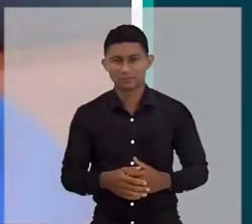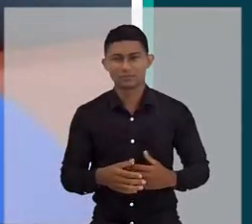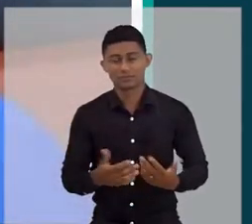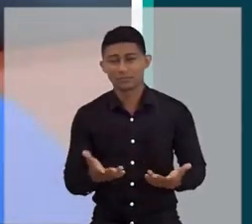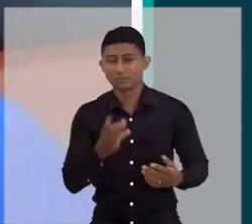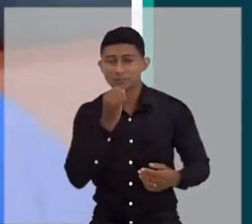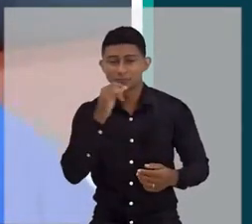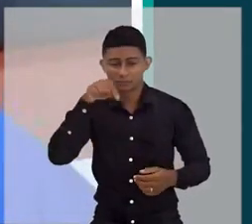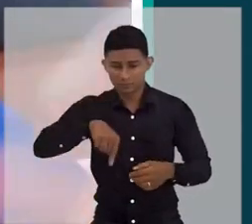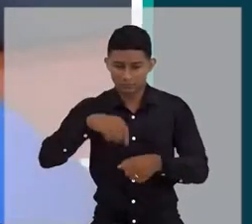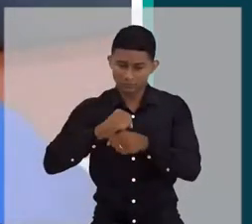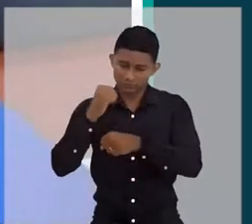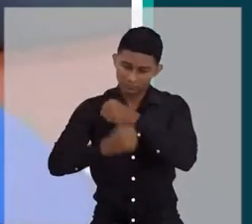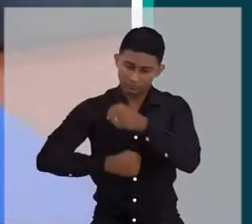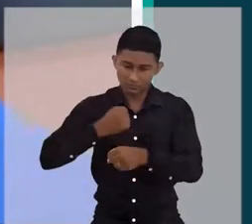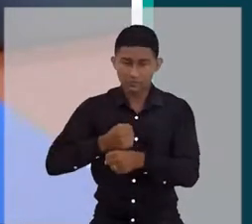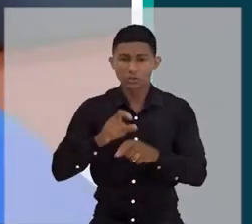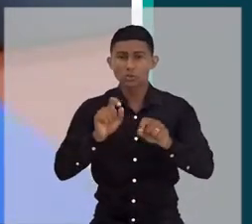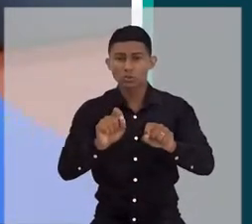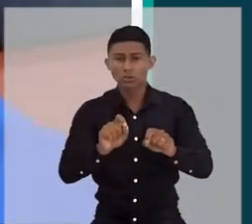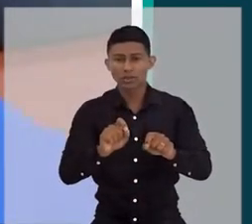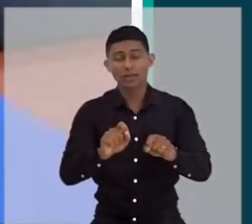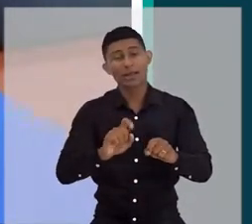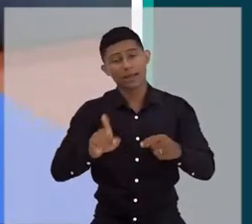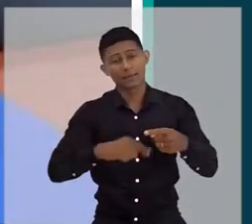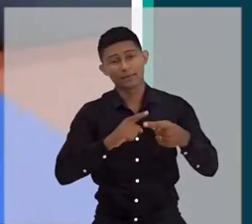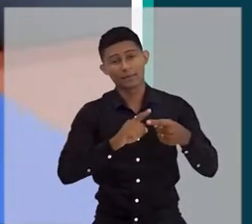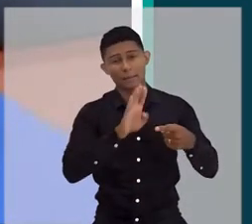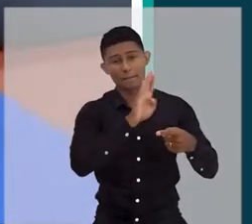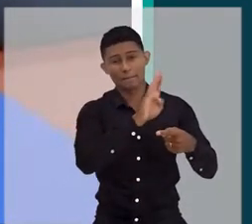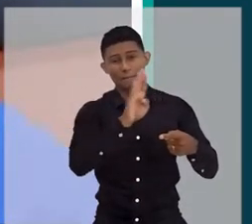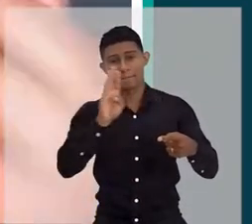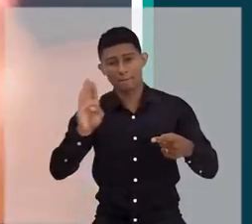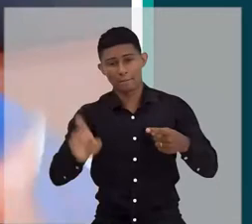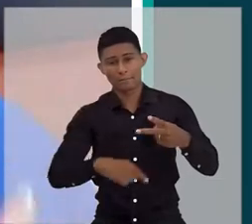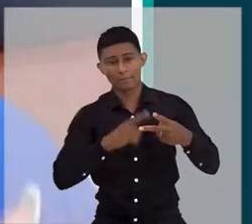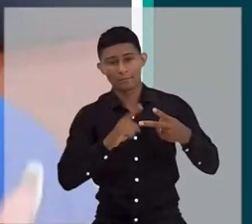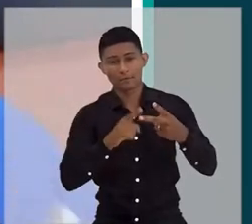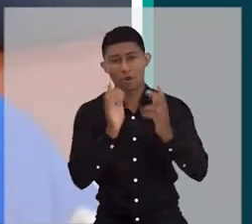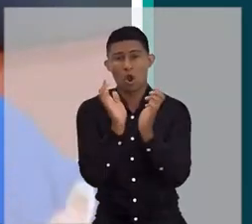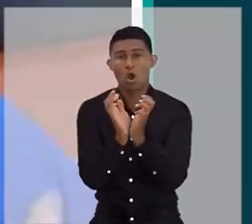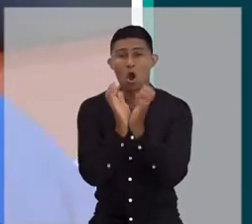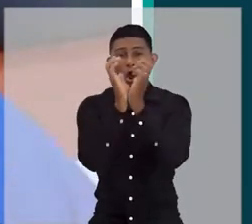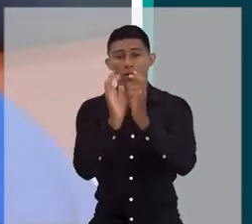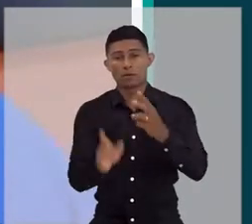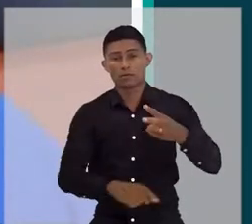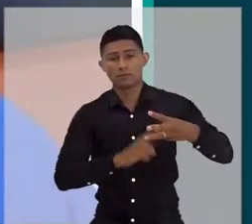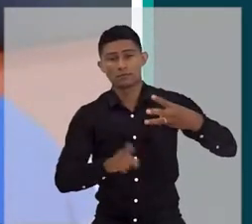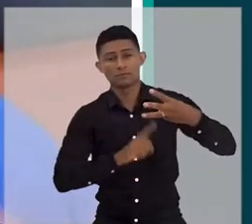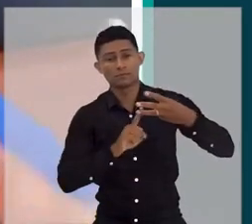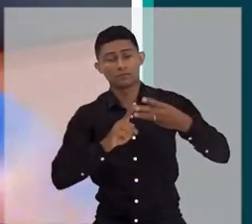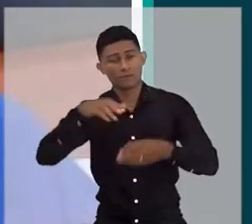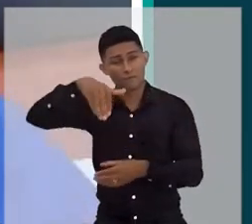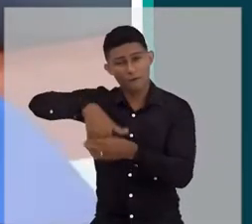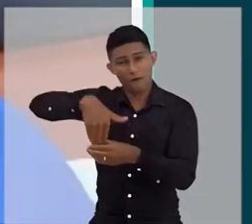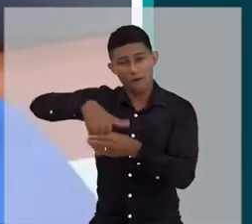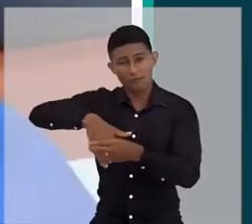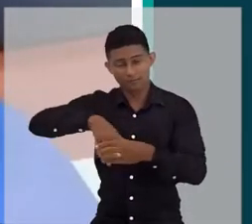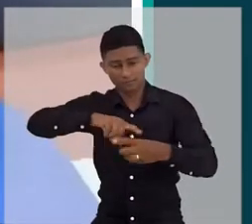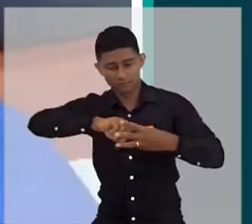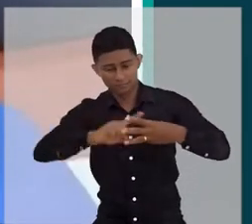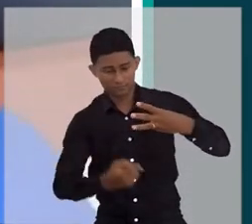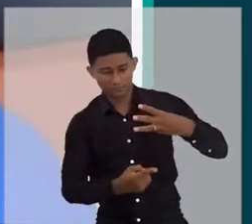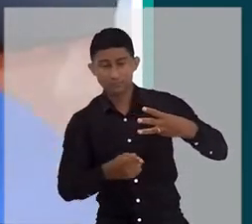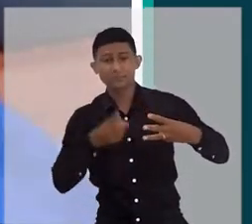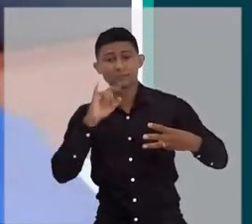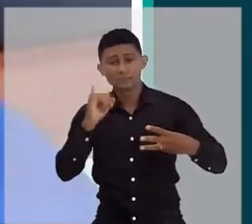Exemplo, a onda da comunicação nesse ano, gente, é BBB, Copa do Mundo, eleições.